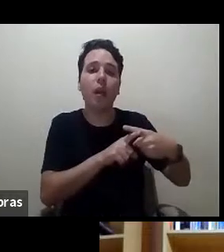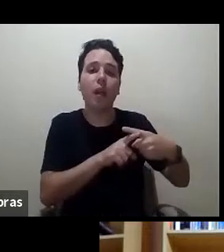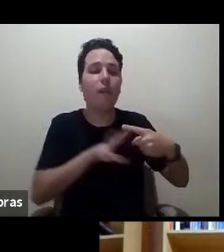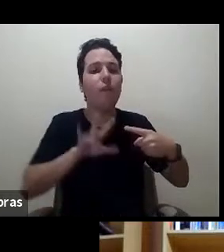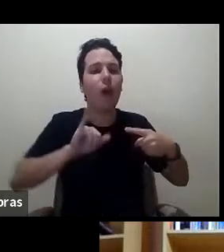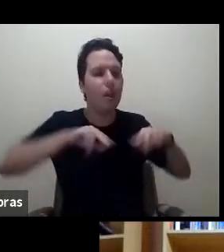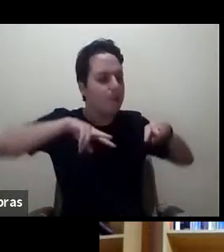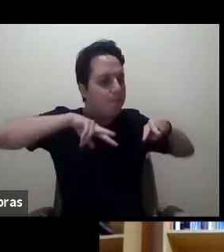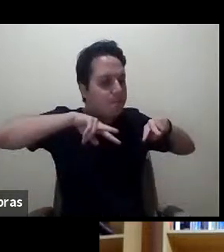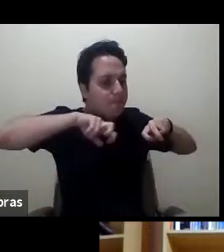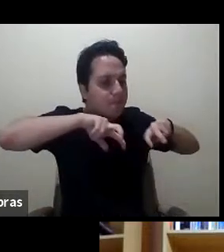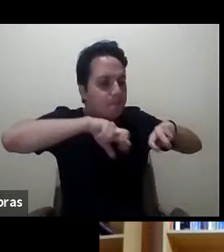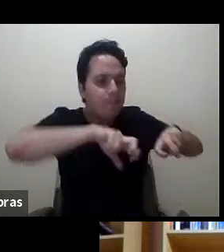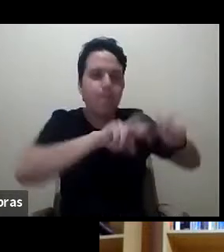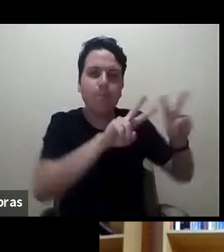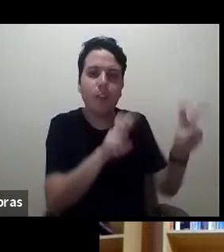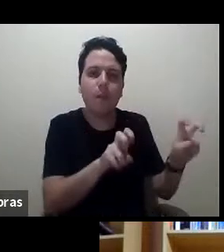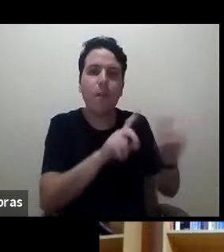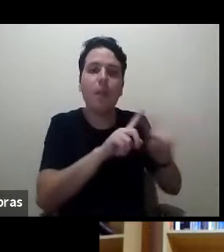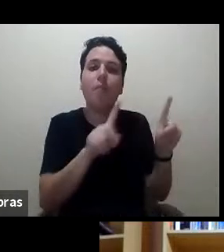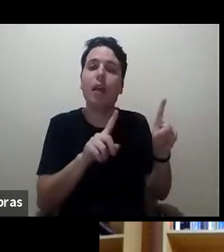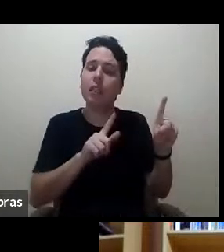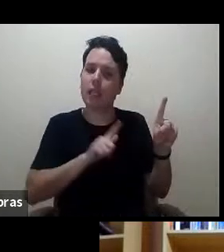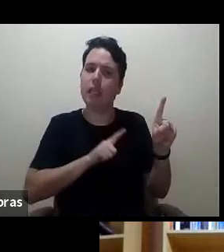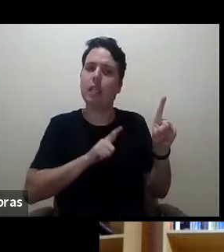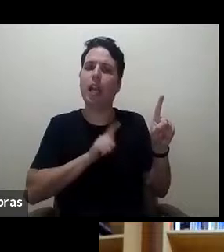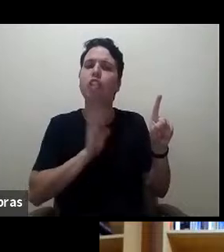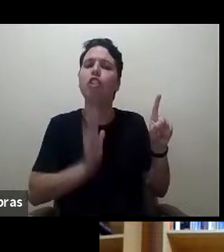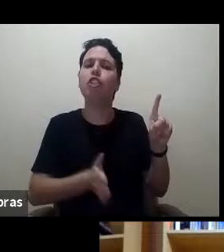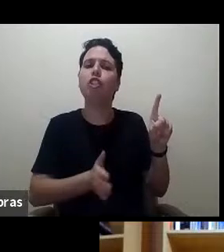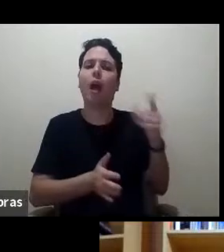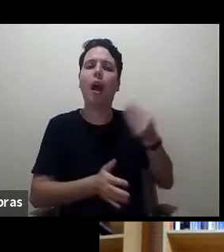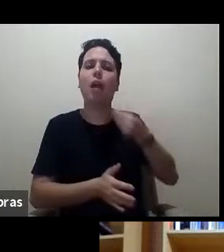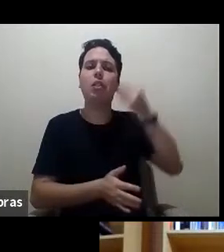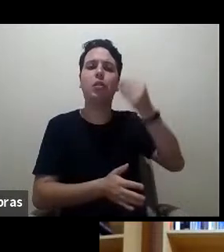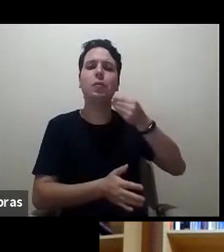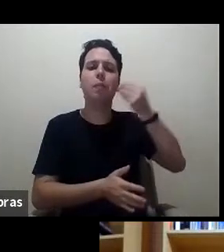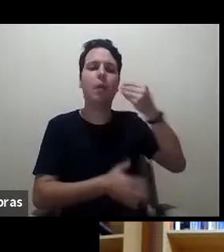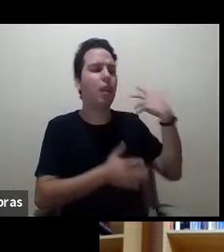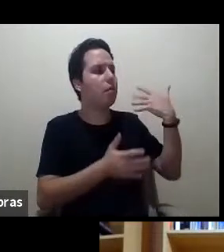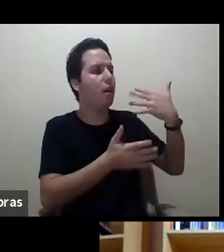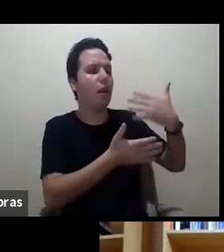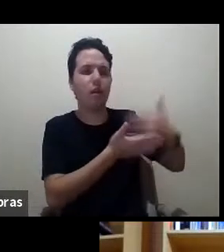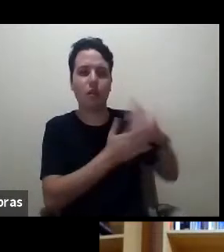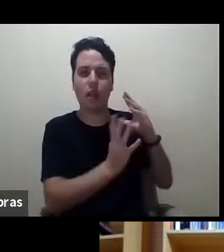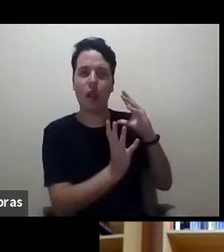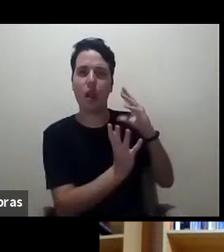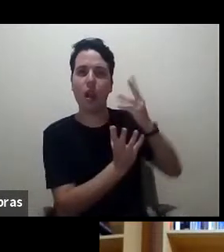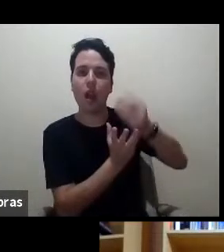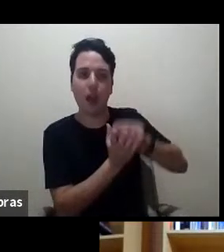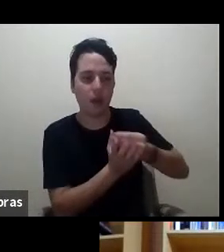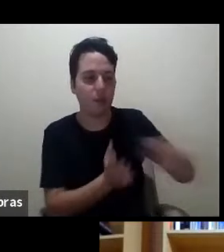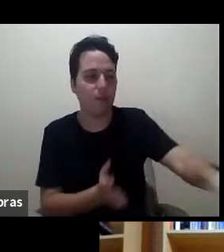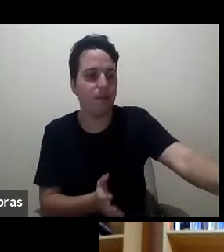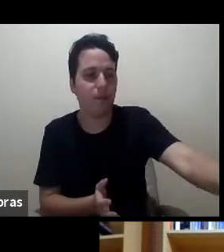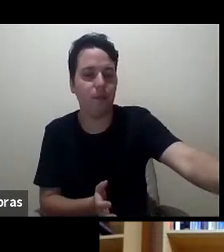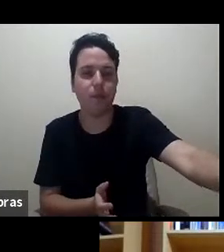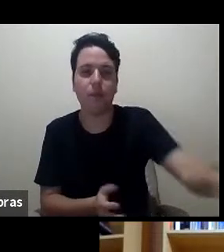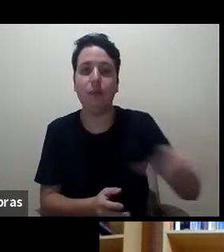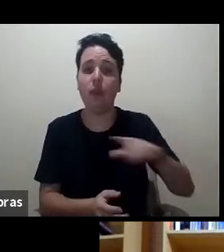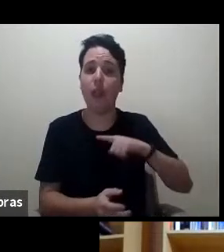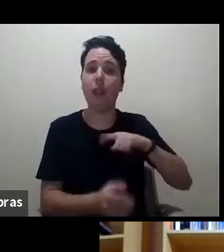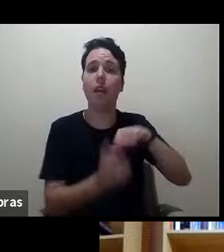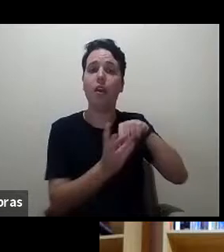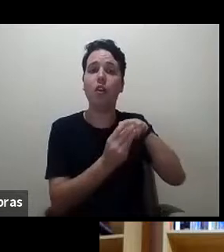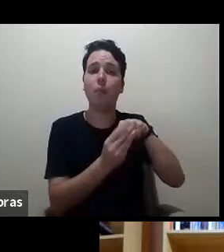mas que têm um repertório de conhecimentos sobre a temática